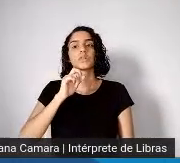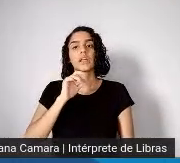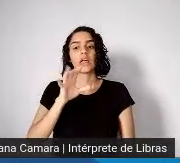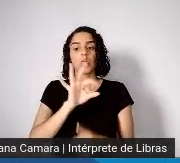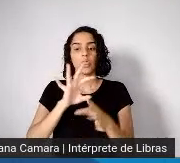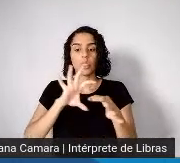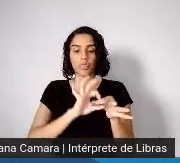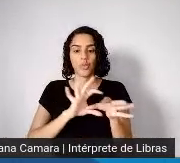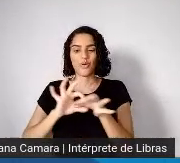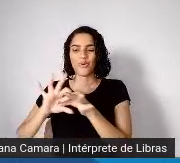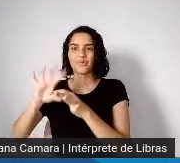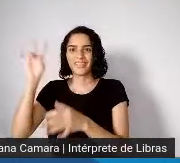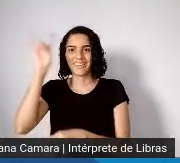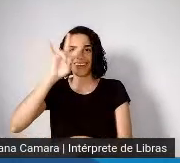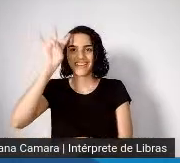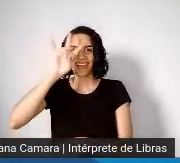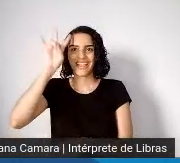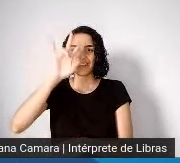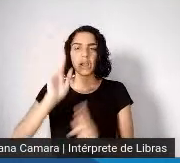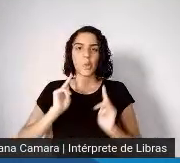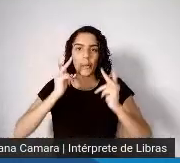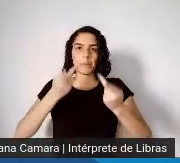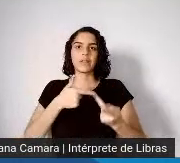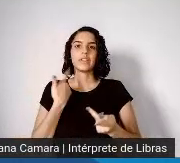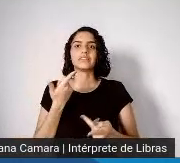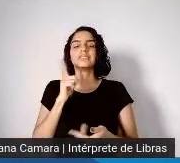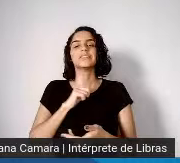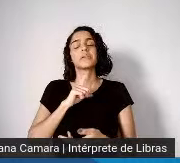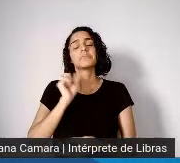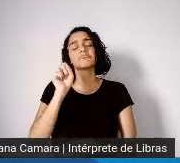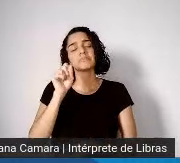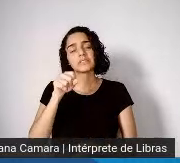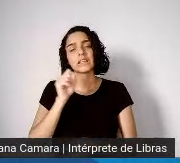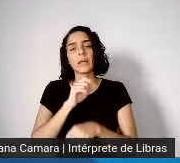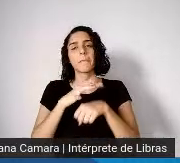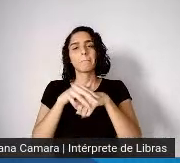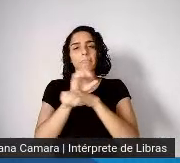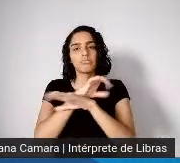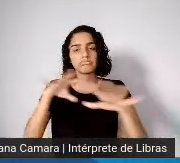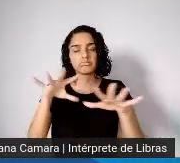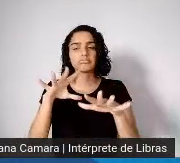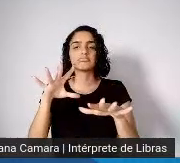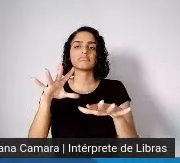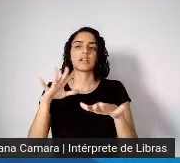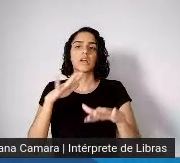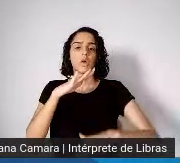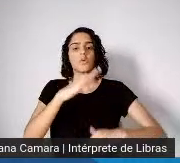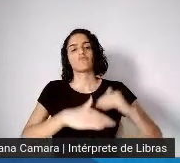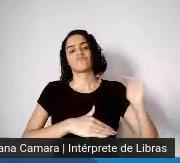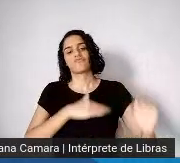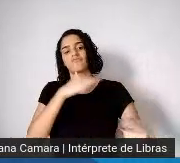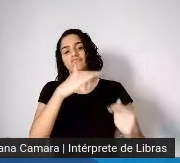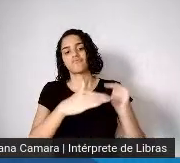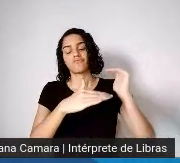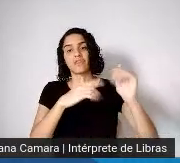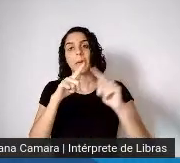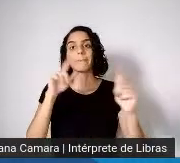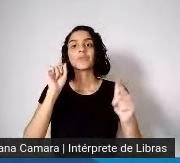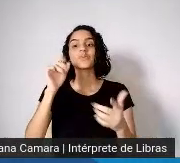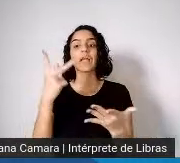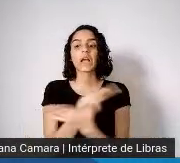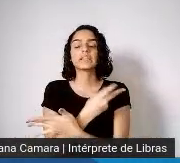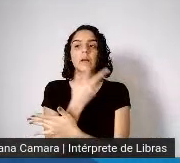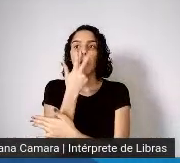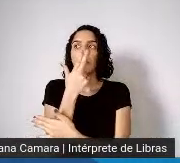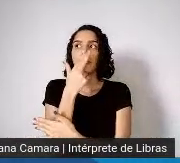sucessão, a frequência e a intensidade das pandemias no mundo vem se acelerando. Nós